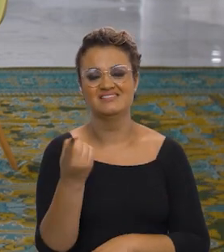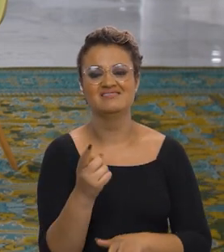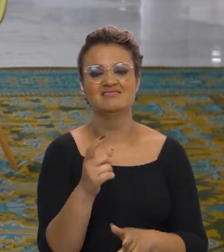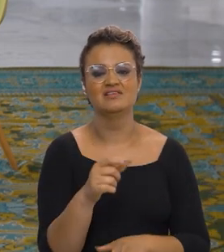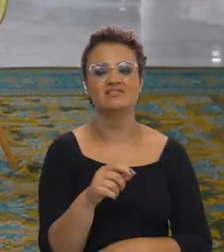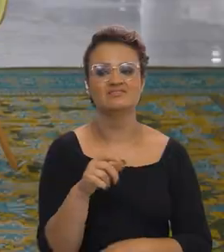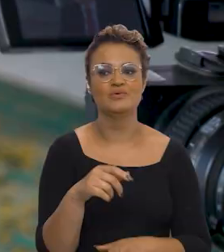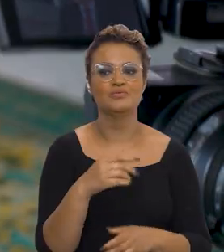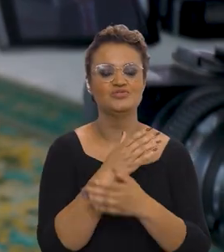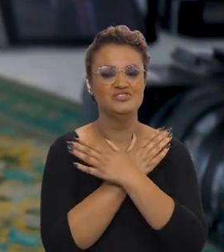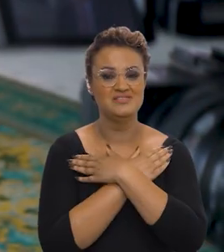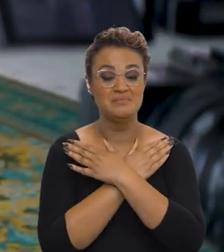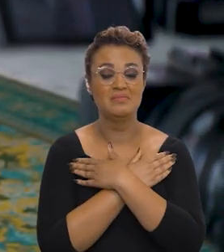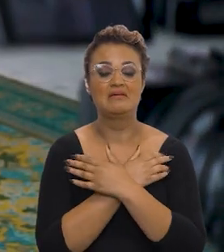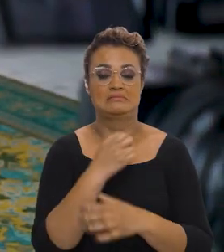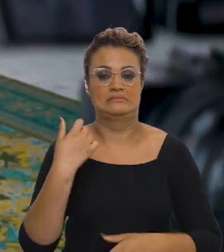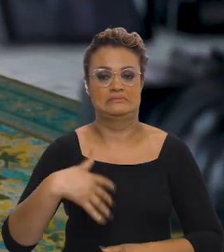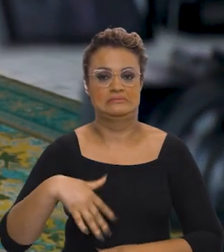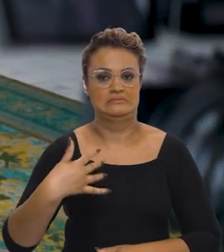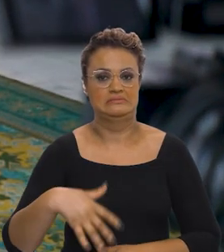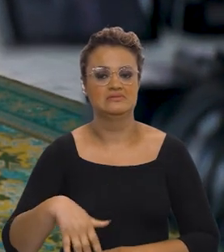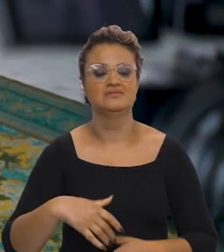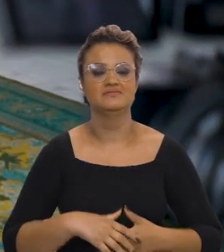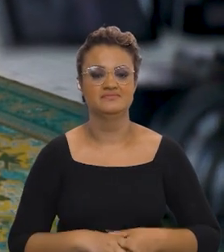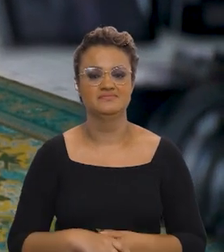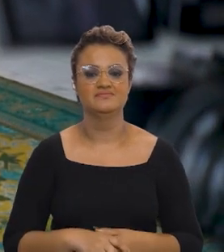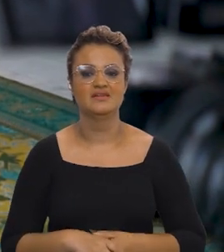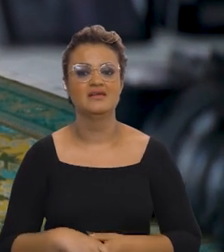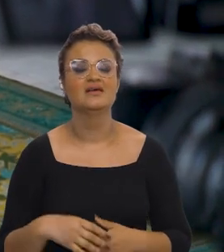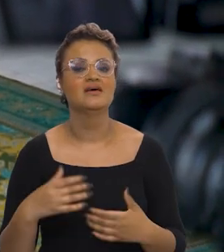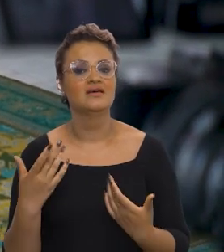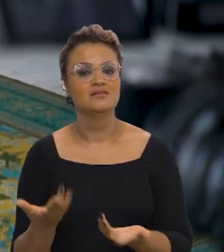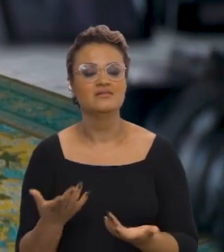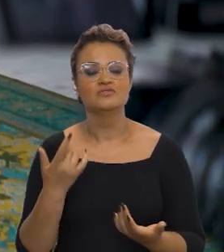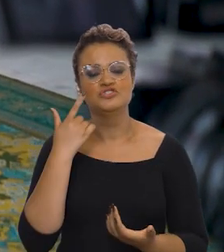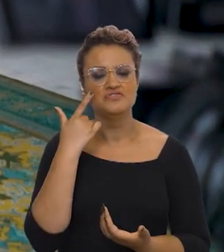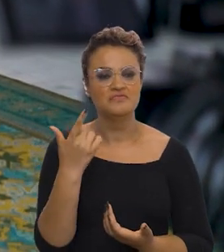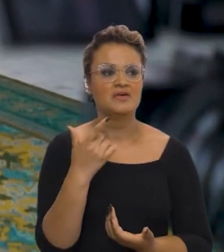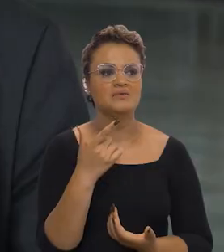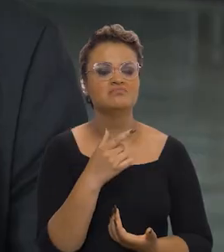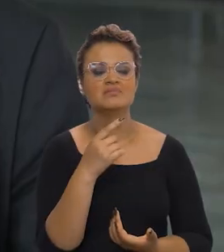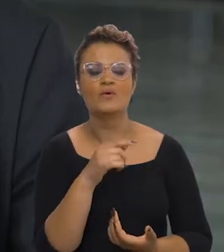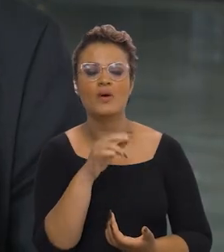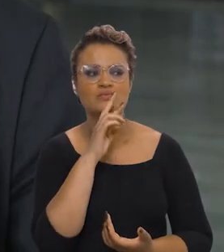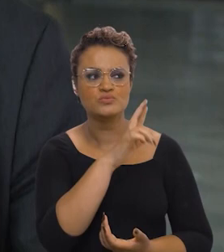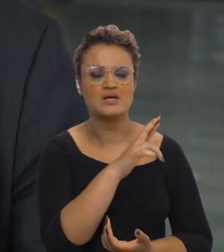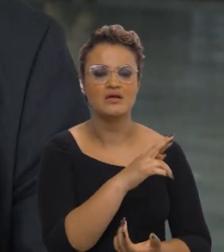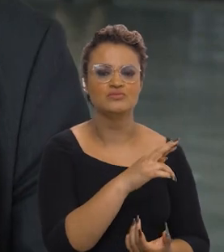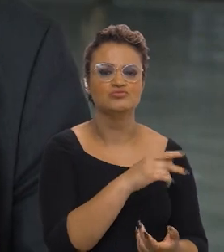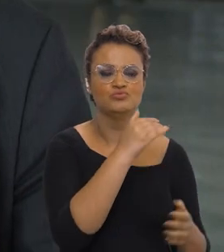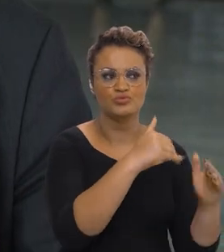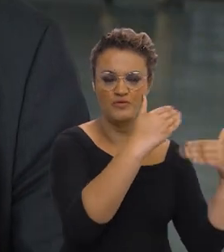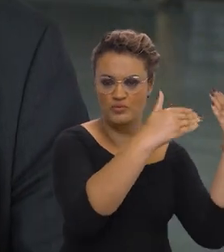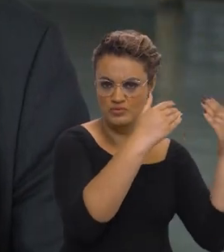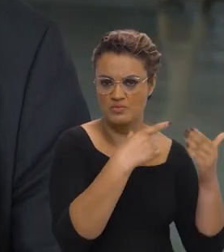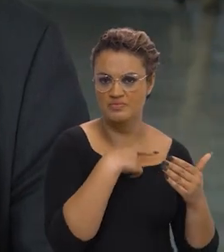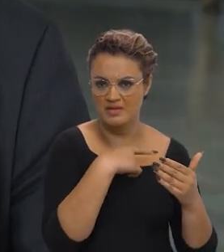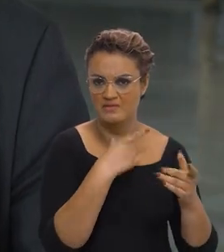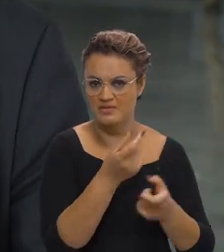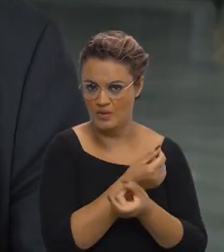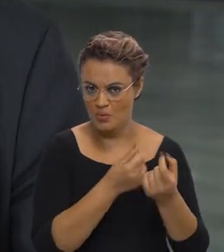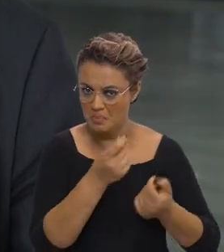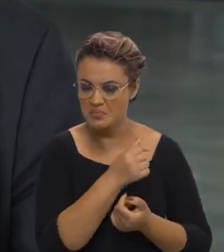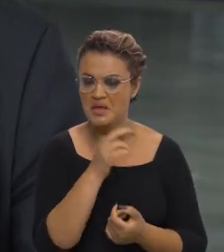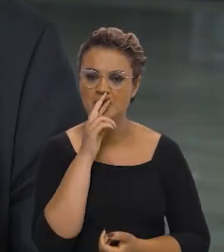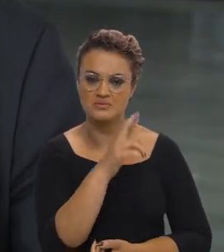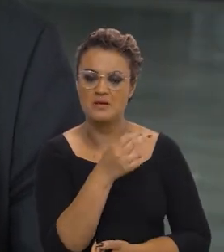menor taxa de desemprego do país, né? Então, acho que a gente pode pegar os dois principais resultados. Um, de crescimento